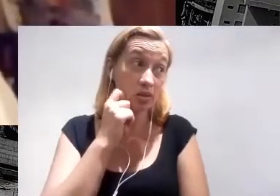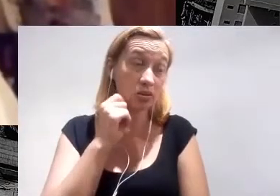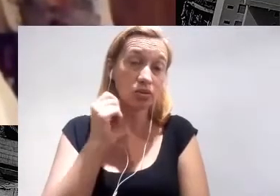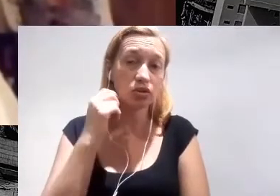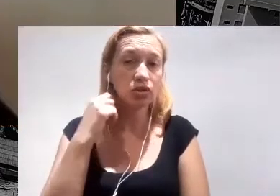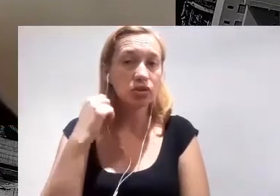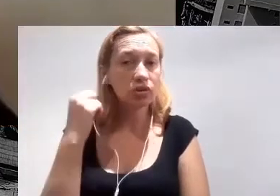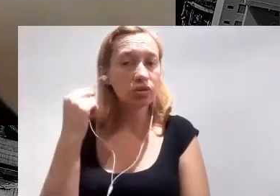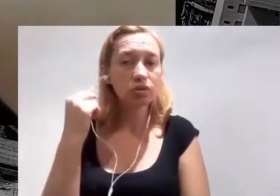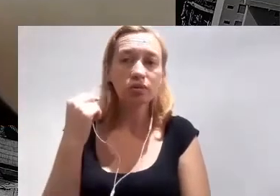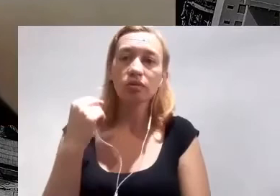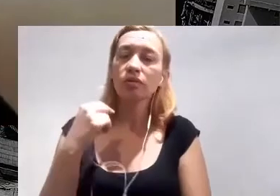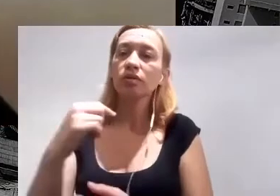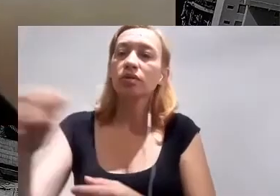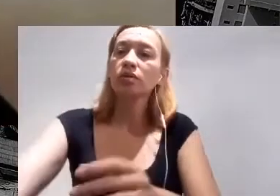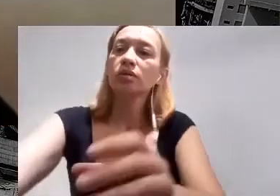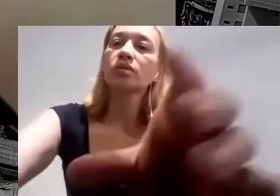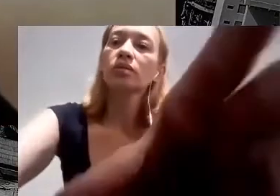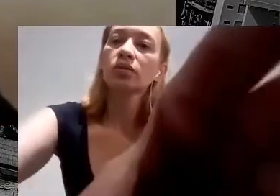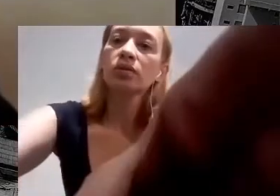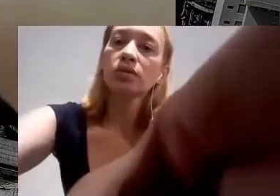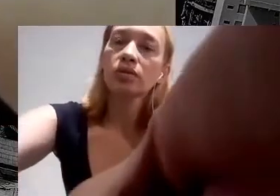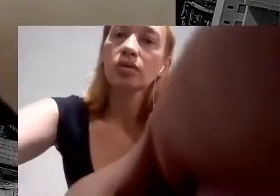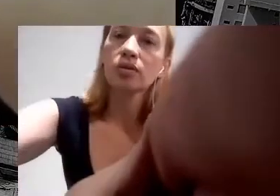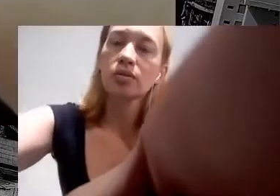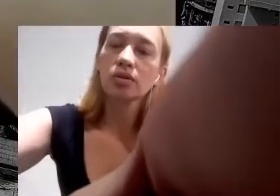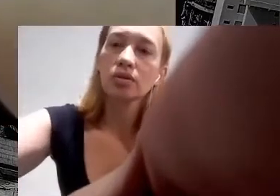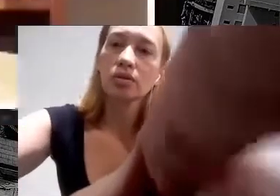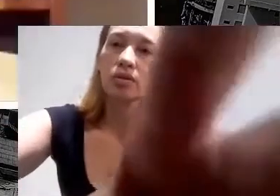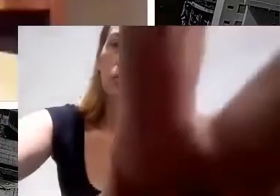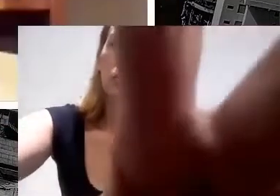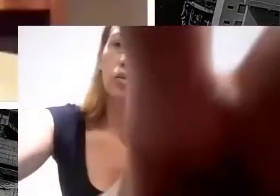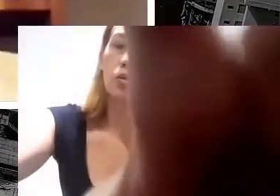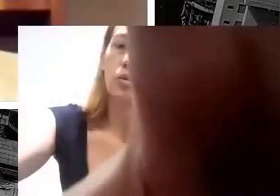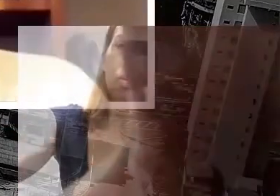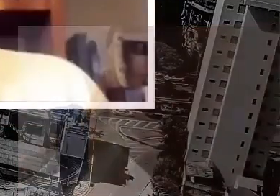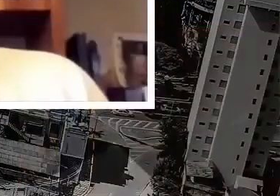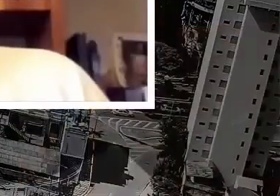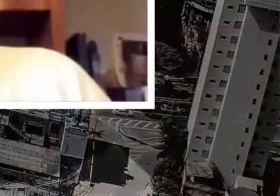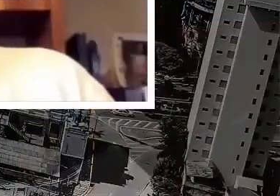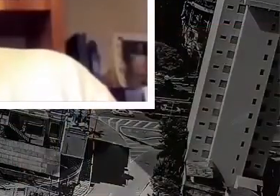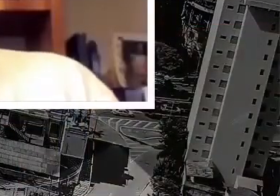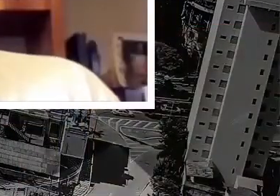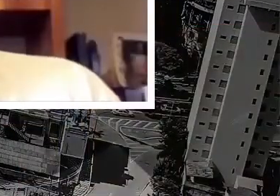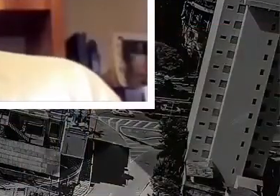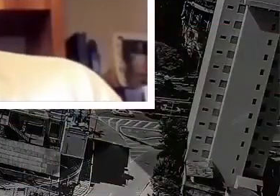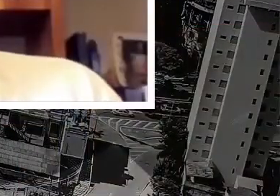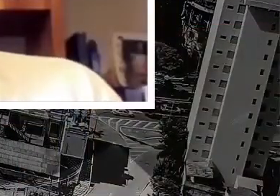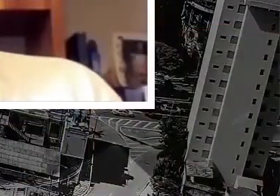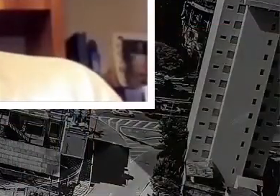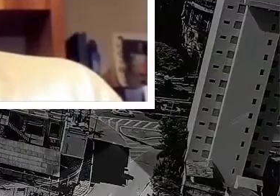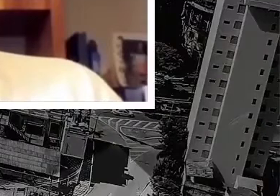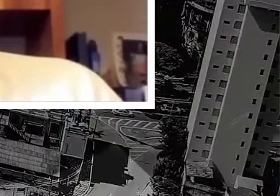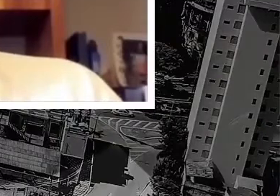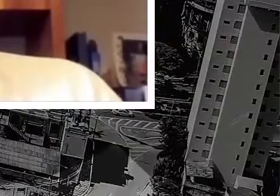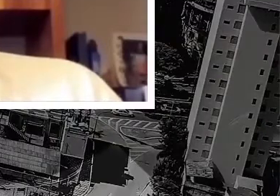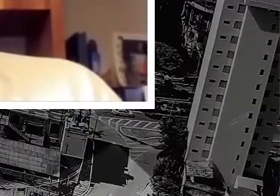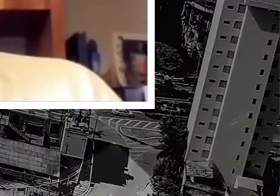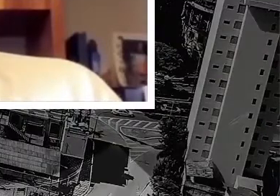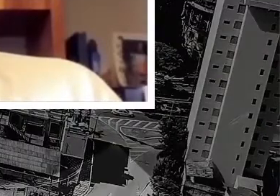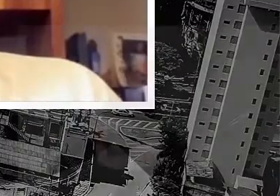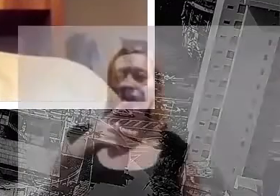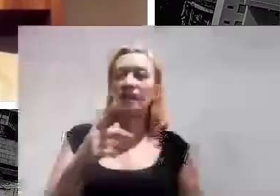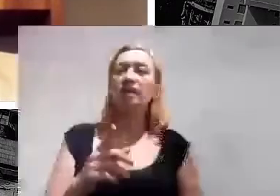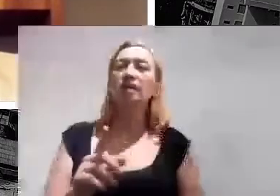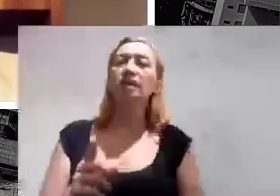Obrigada, Samuel. Beatriz, por favor. Bom, como eu mencionei, a gente, a água é